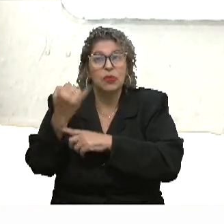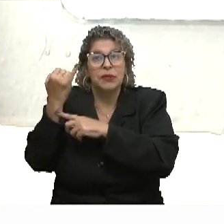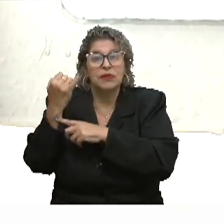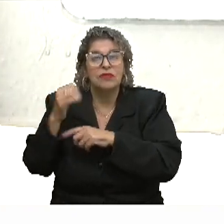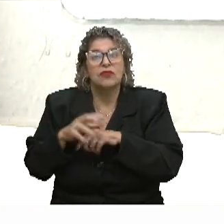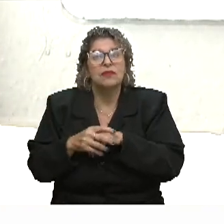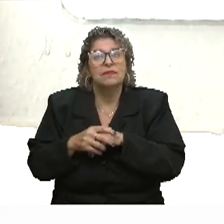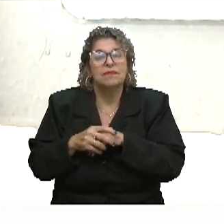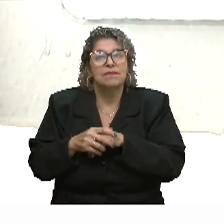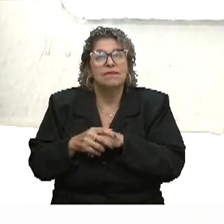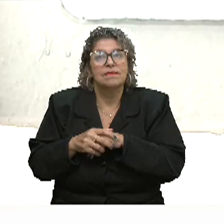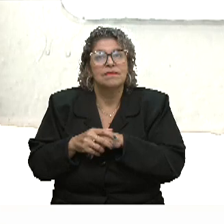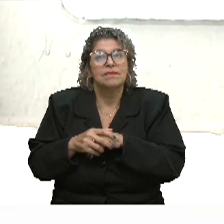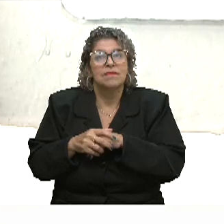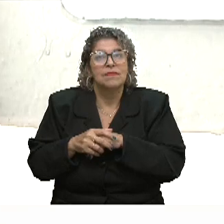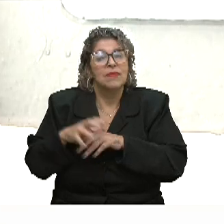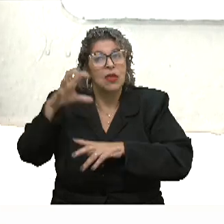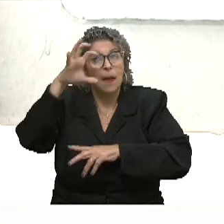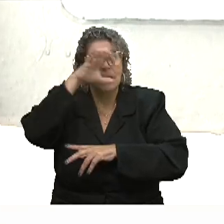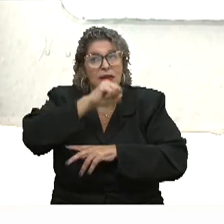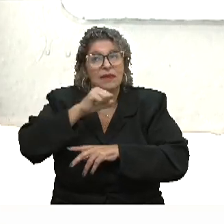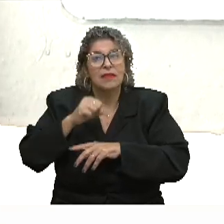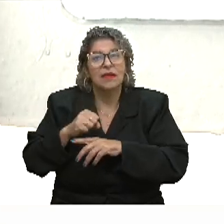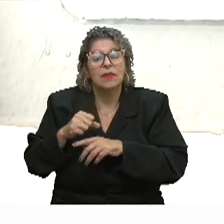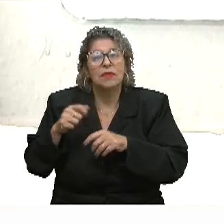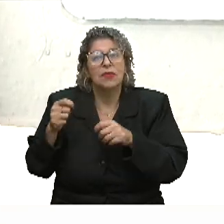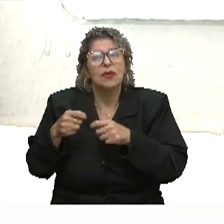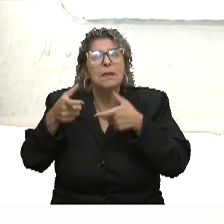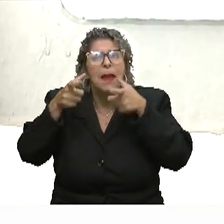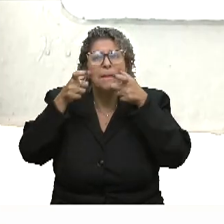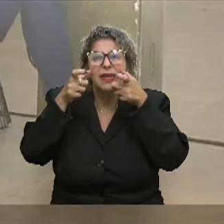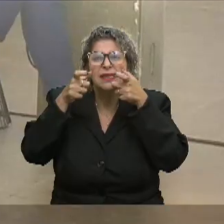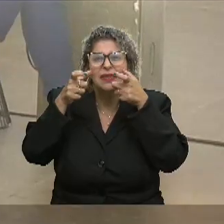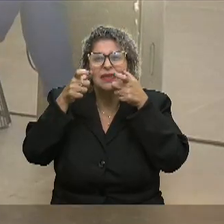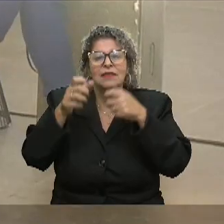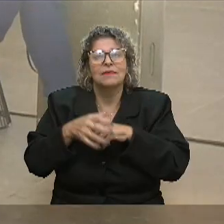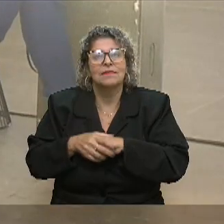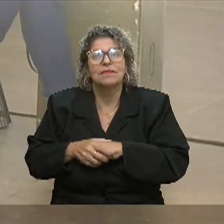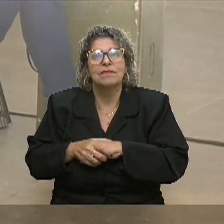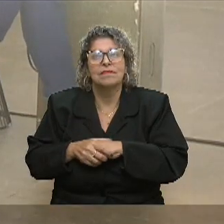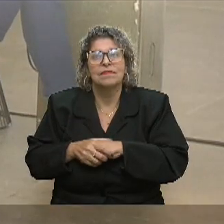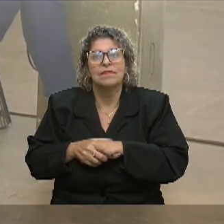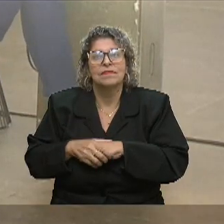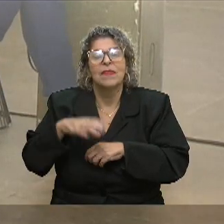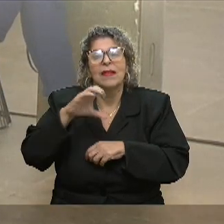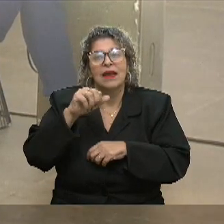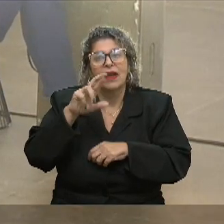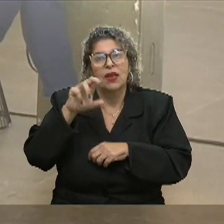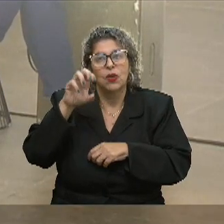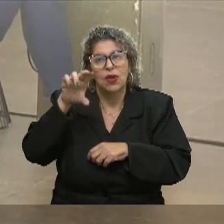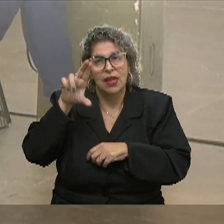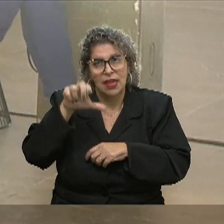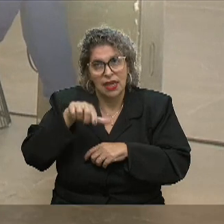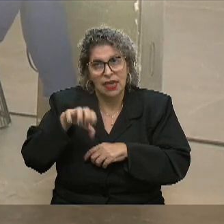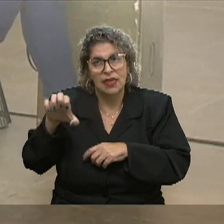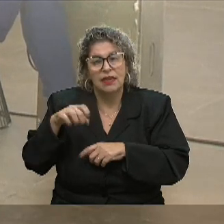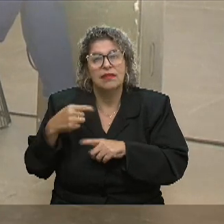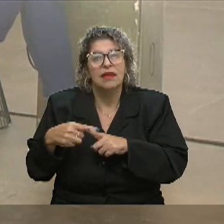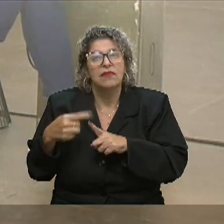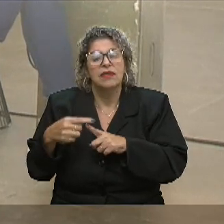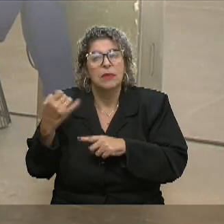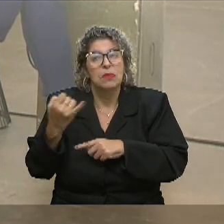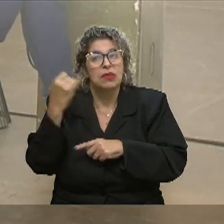acho que a gente também pôde aprender no que mais prestar atenção, né? Carolina, trouxe vários aspectos importantes e, de fato,